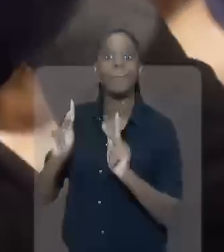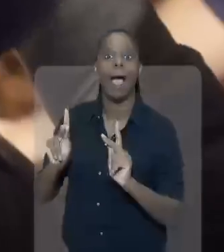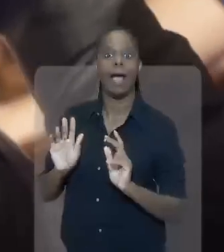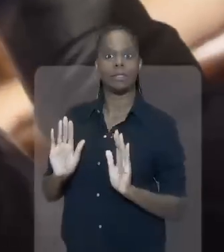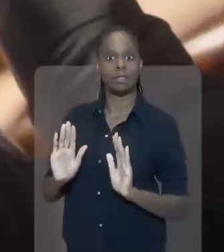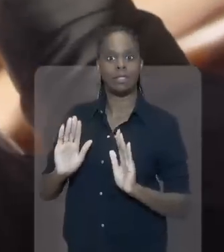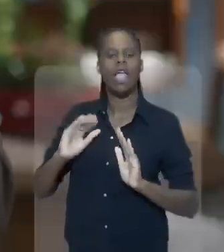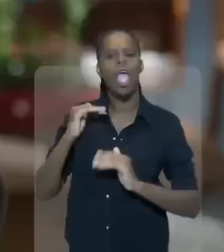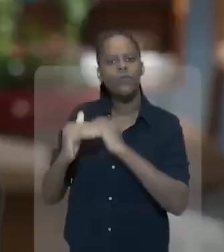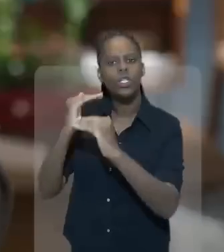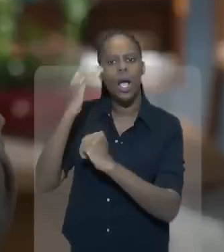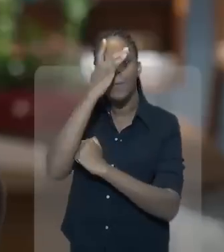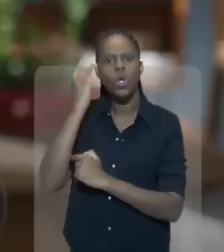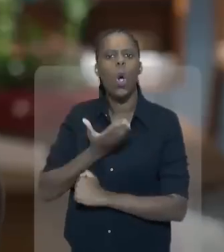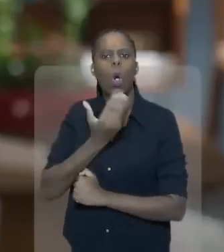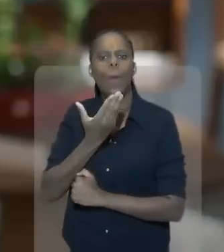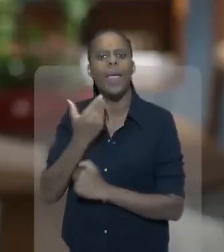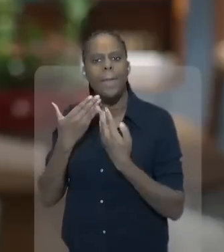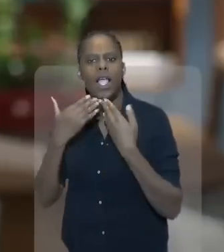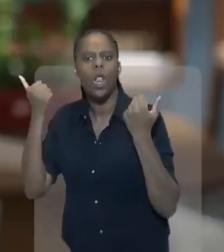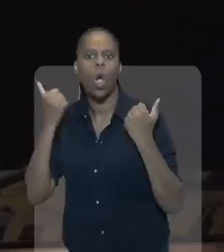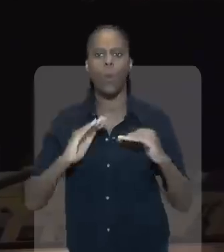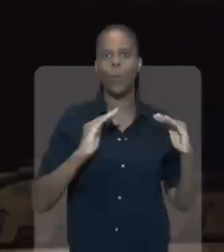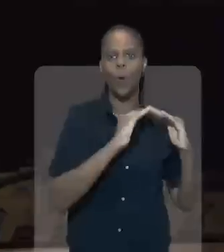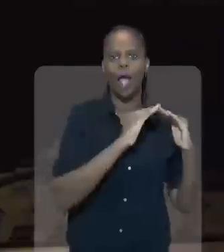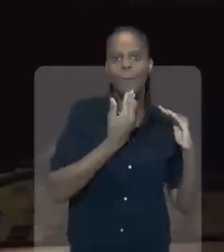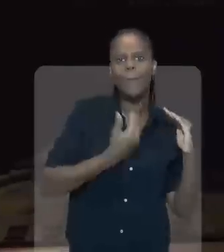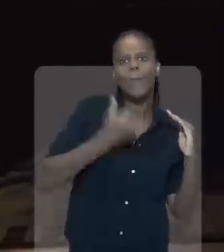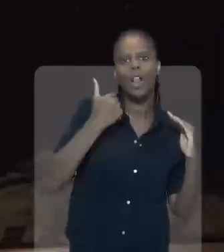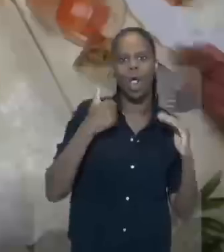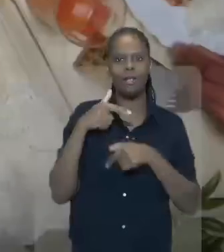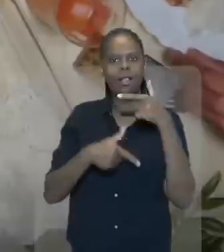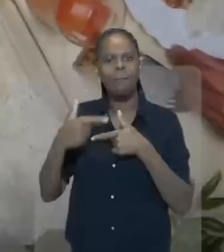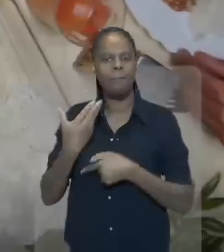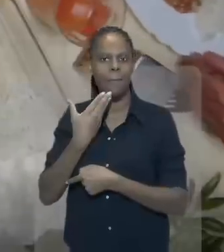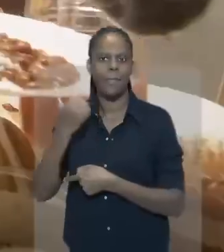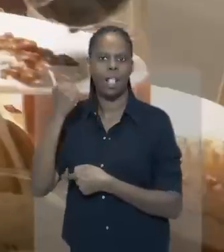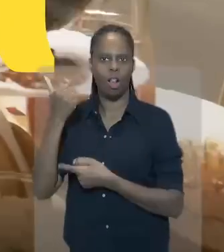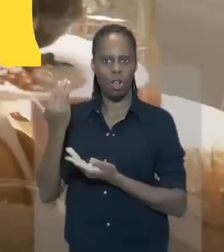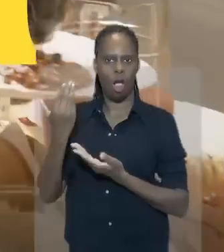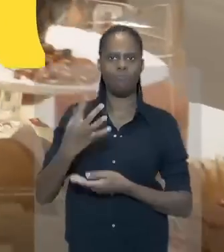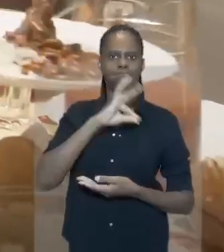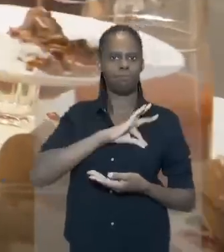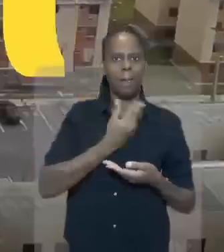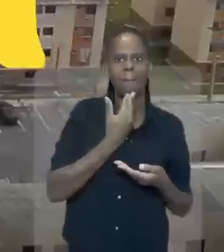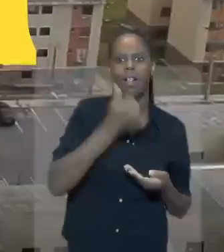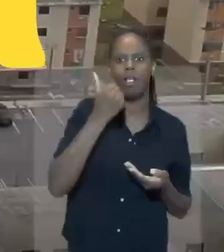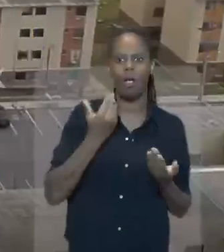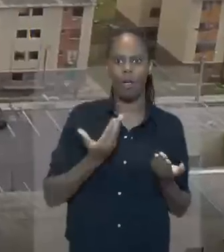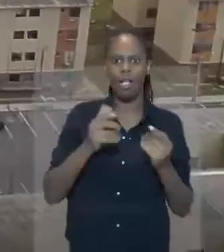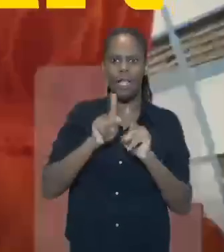Vou convidar vocês para que a gente faça uma revolução pacífica nesse país. Uma revolução que as pessoas possam comer melhor,